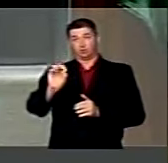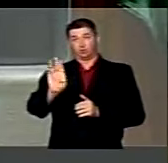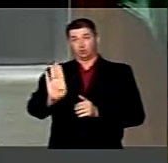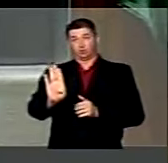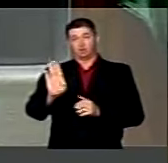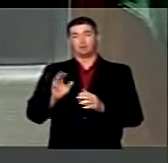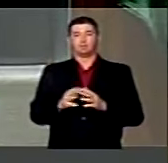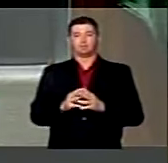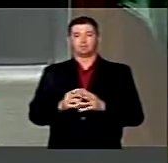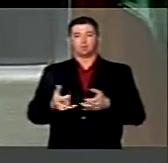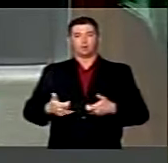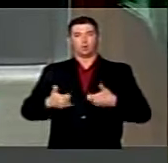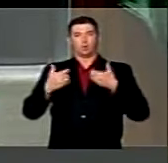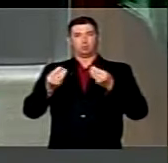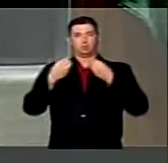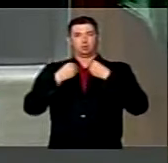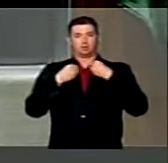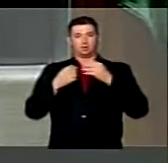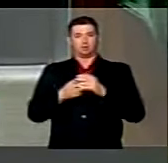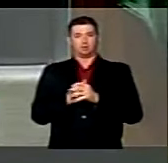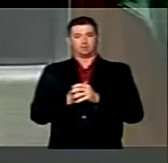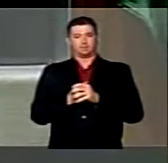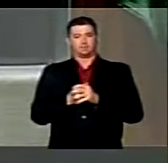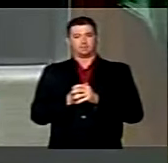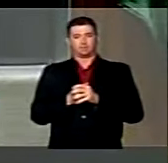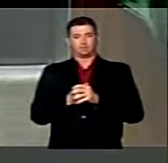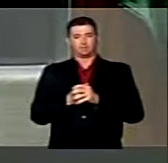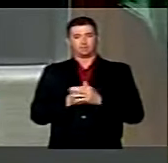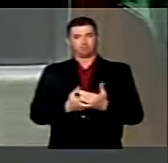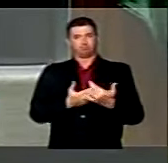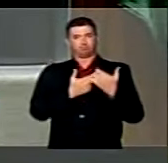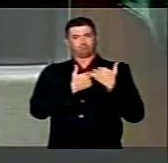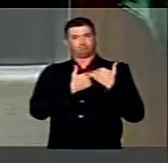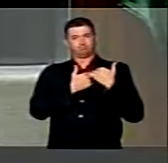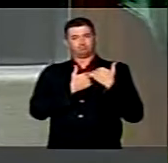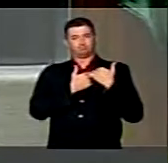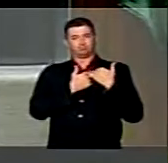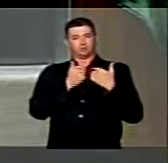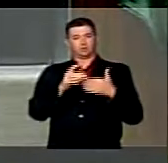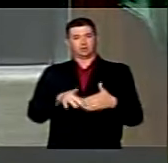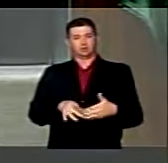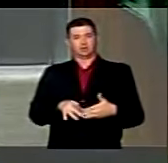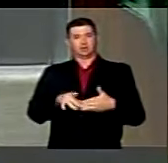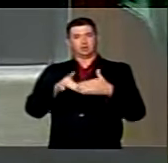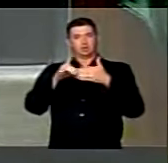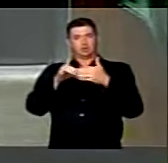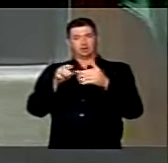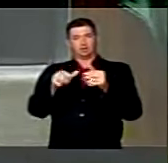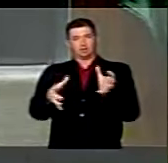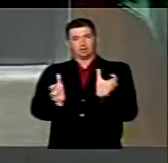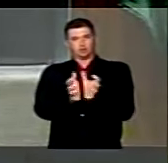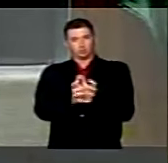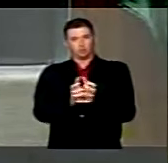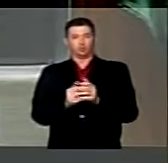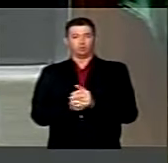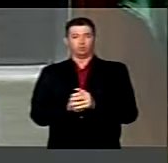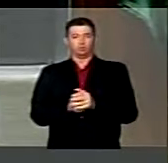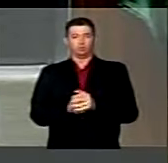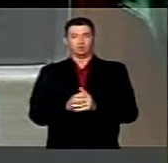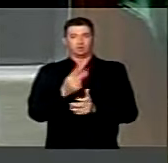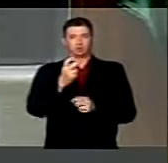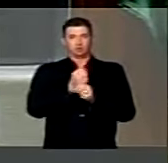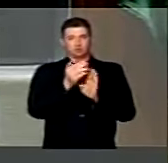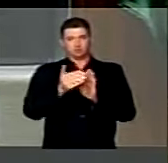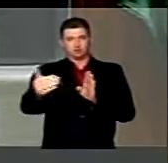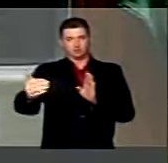que me honra com a tarefa de liderar esta bancada neste período,